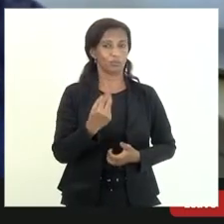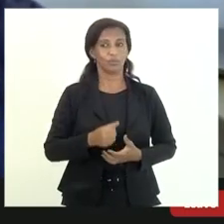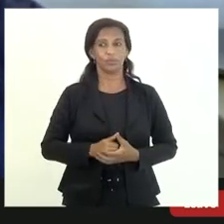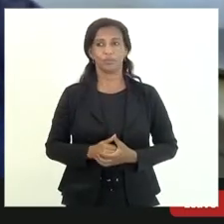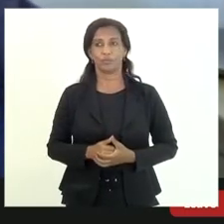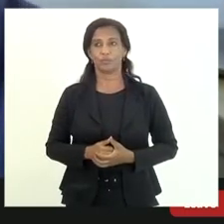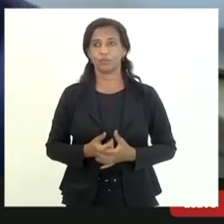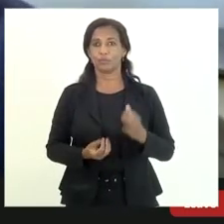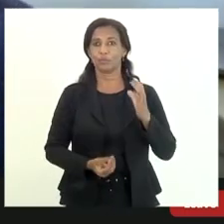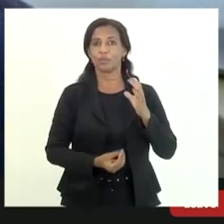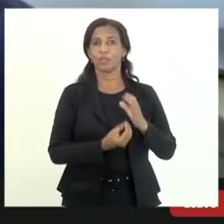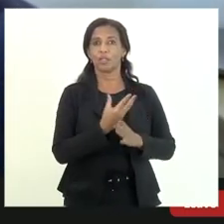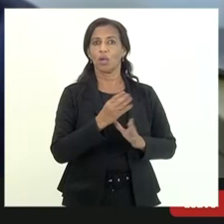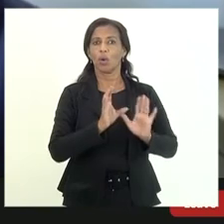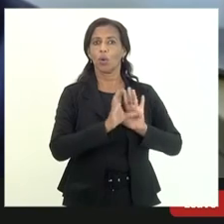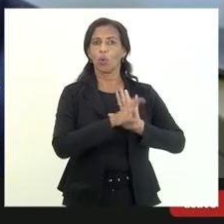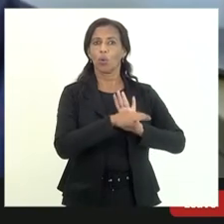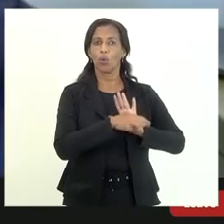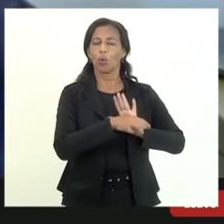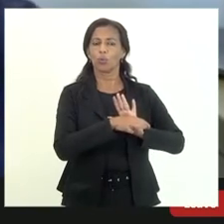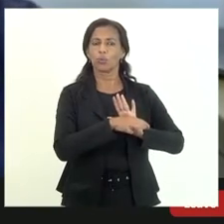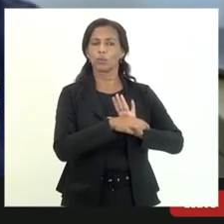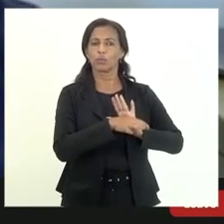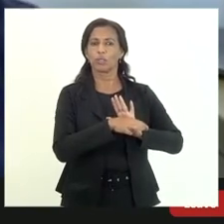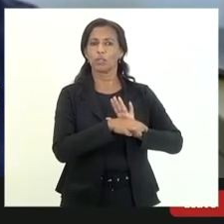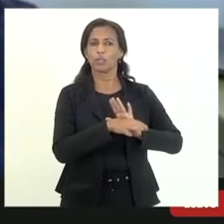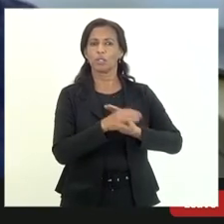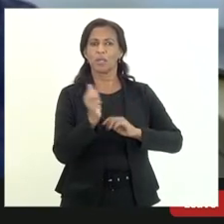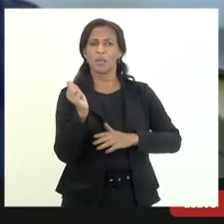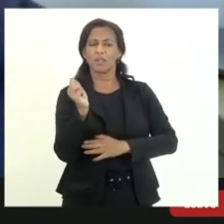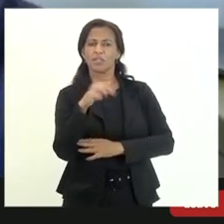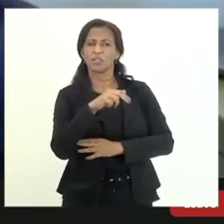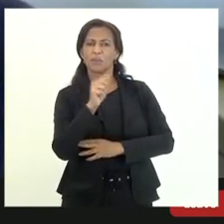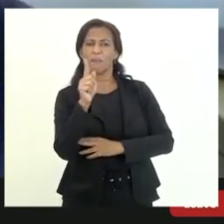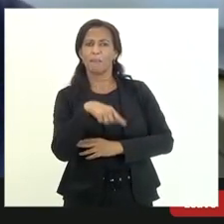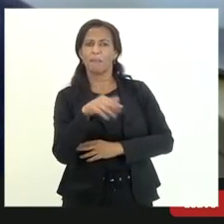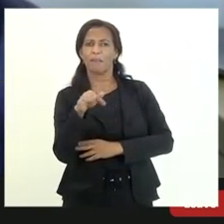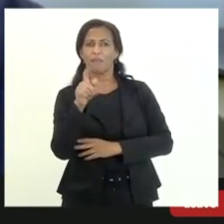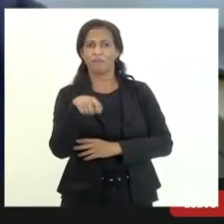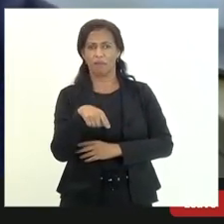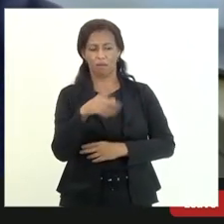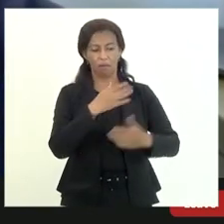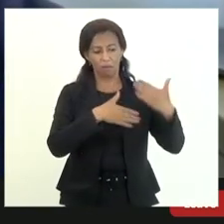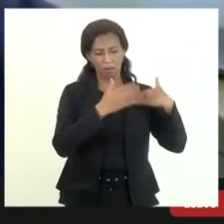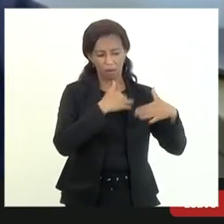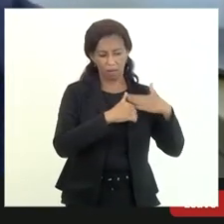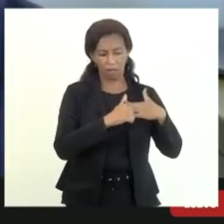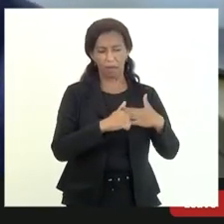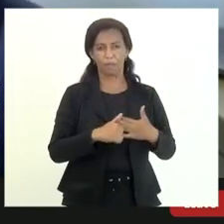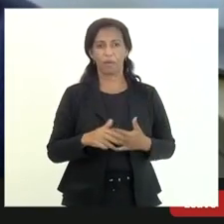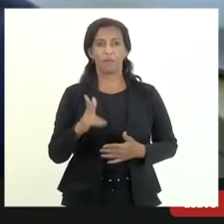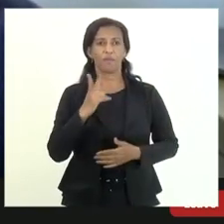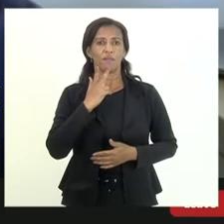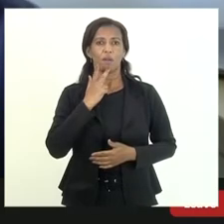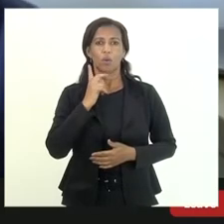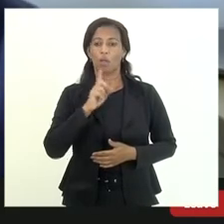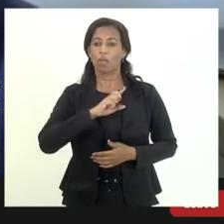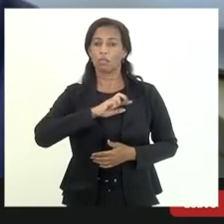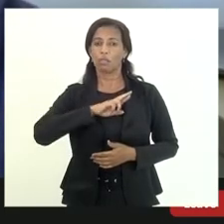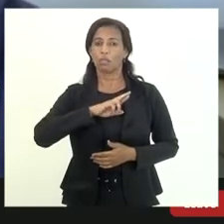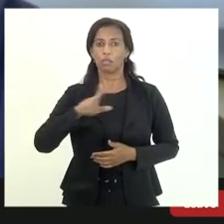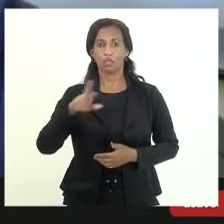que criam o conceito de litigante de má fé que a época disseram que não era para a gente